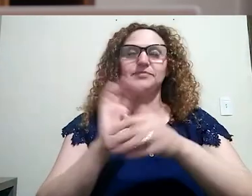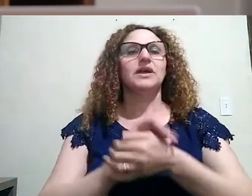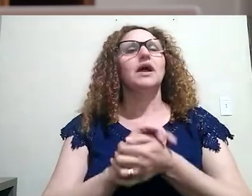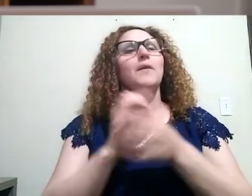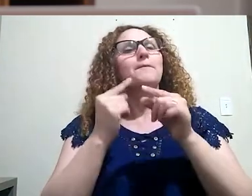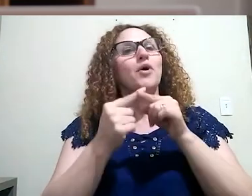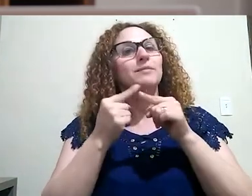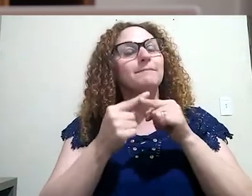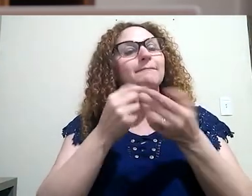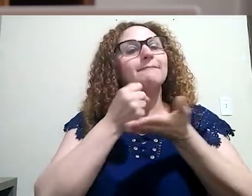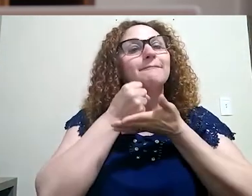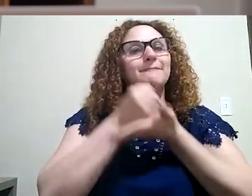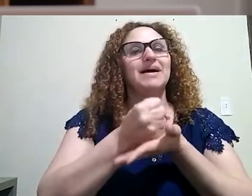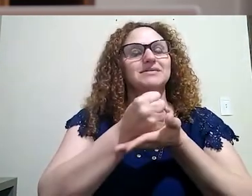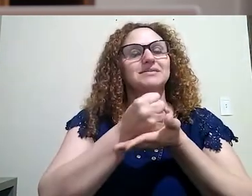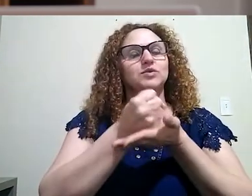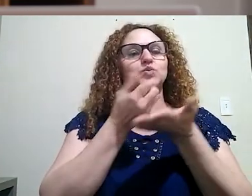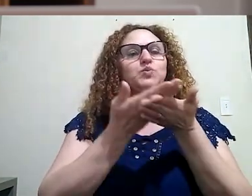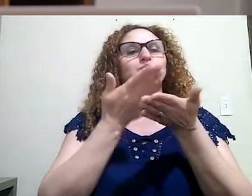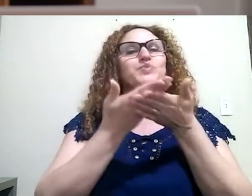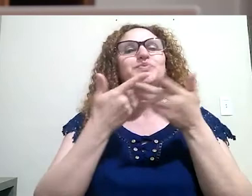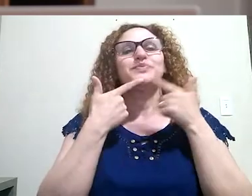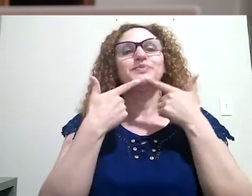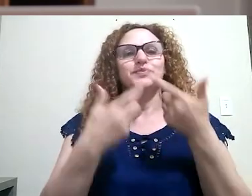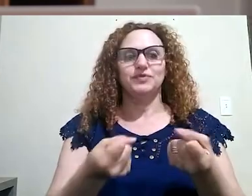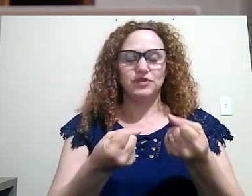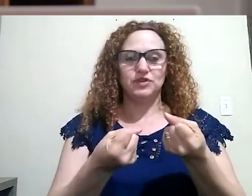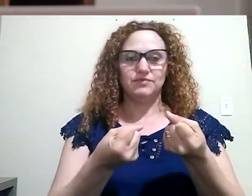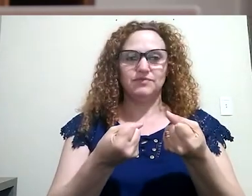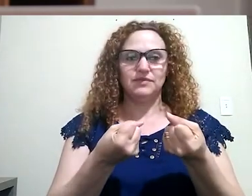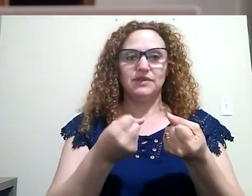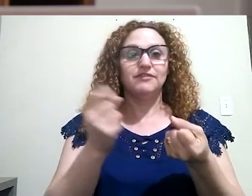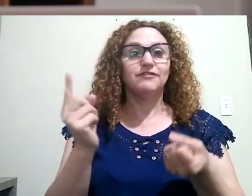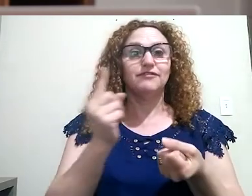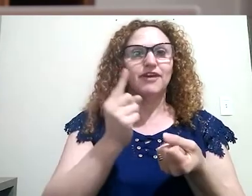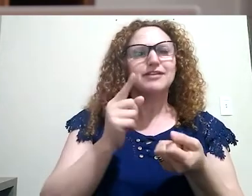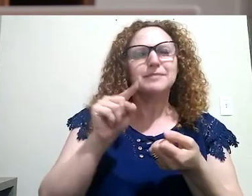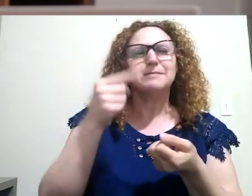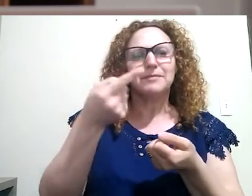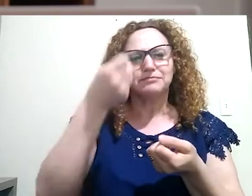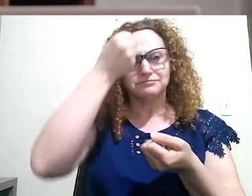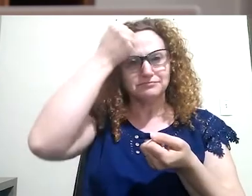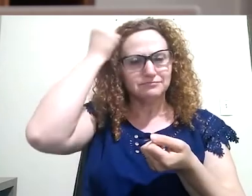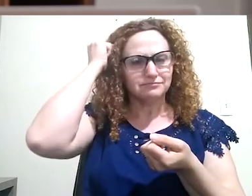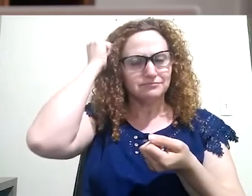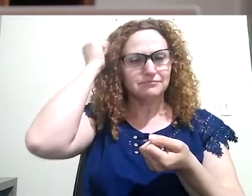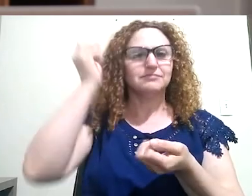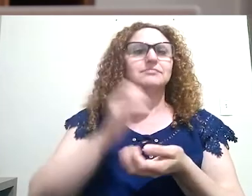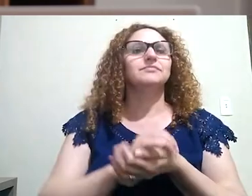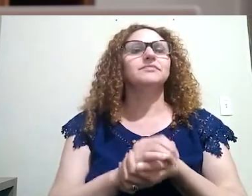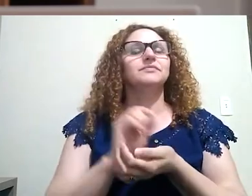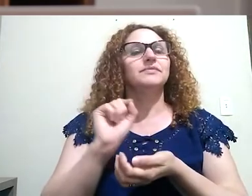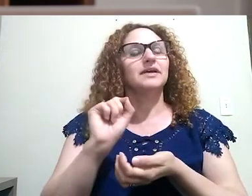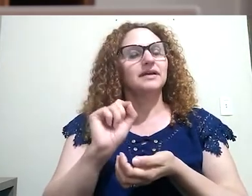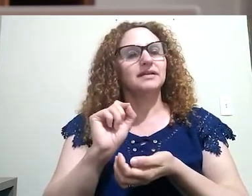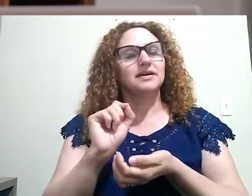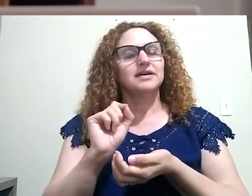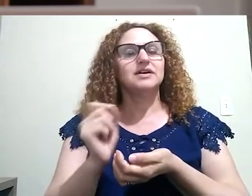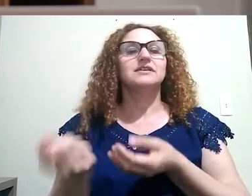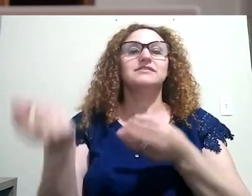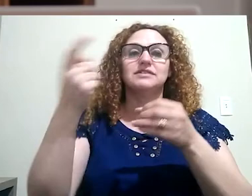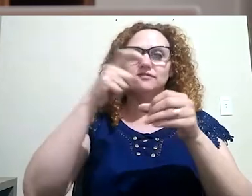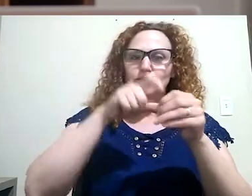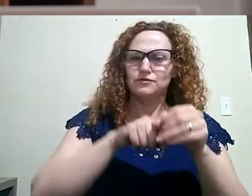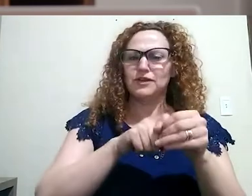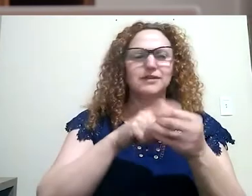todos os estudos da linguística que virão pós-sossir. E sossir, então, será retomado